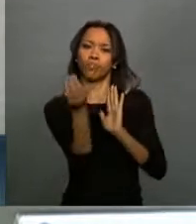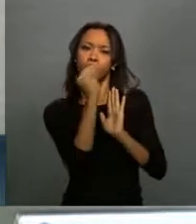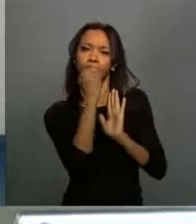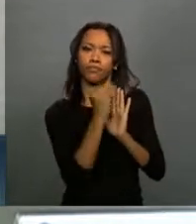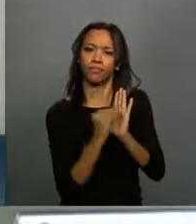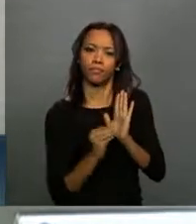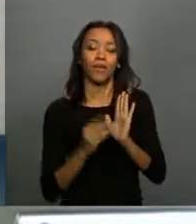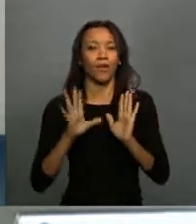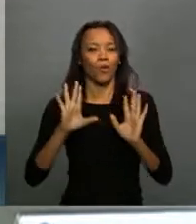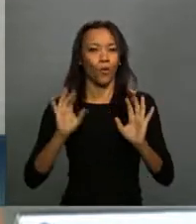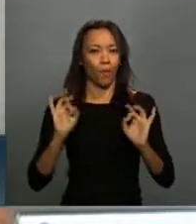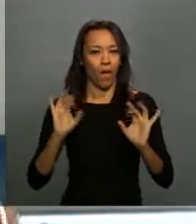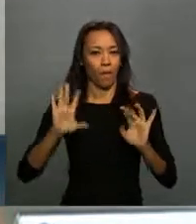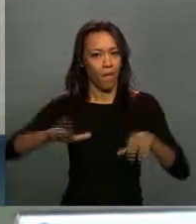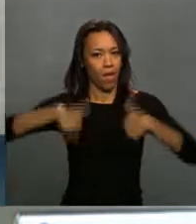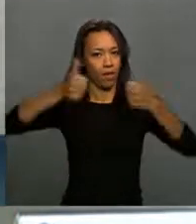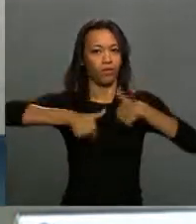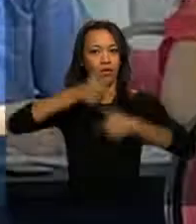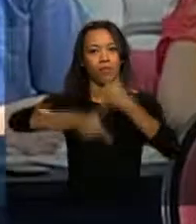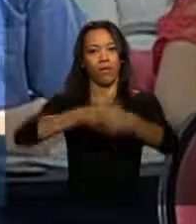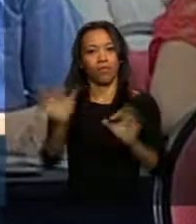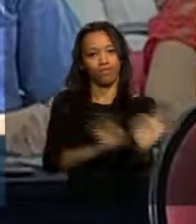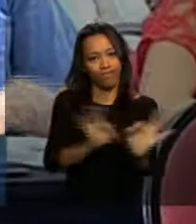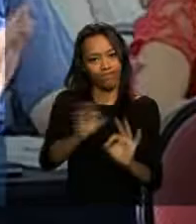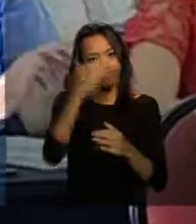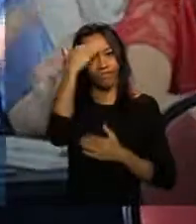mais qualidade no nosso processo de planejamento. Obrigada.